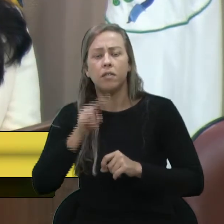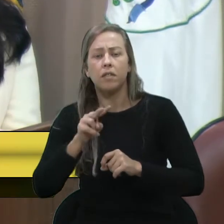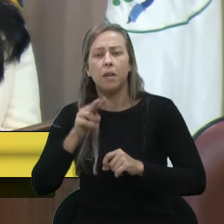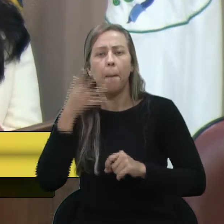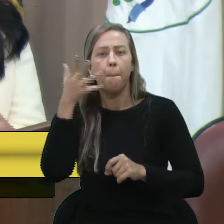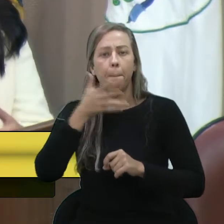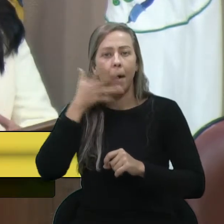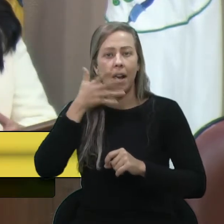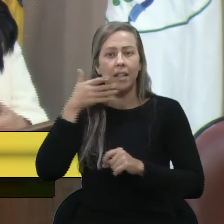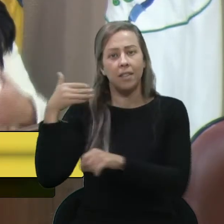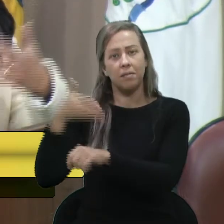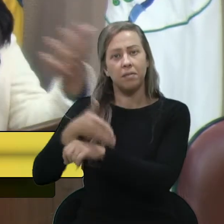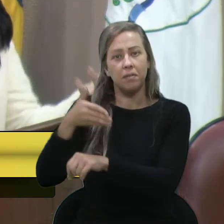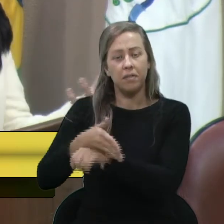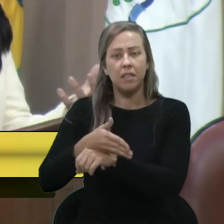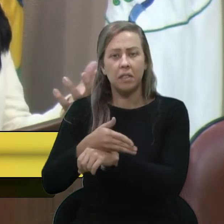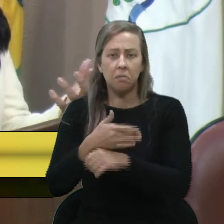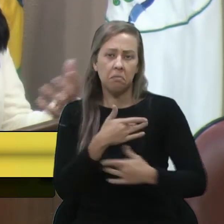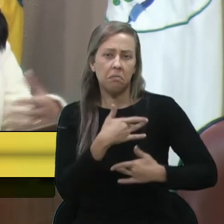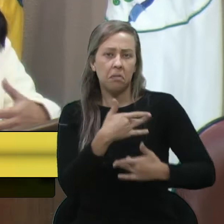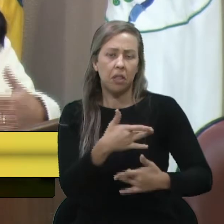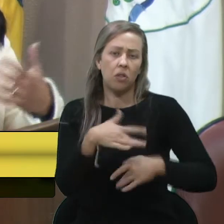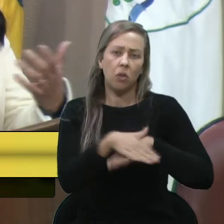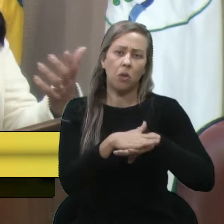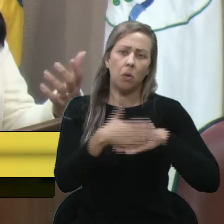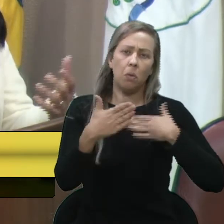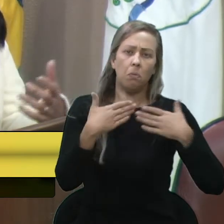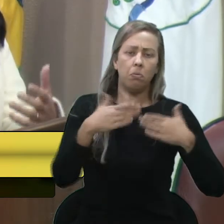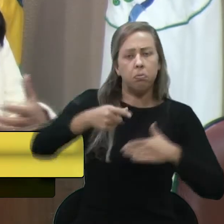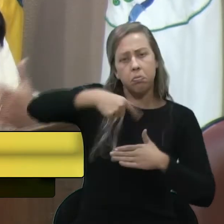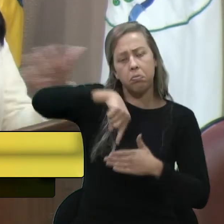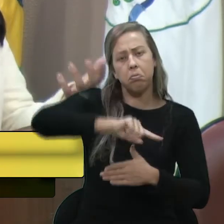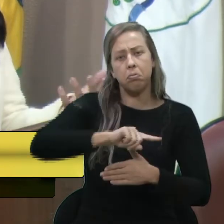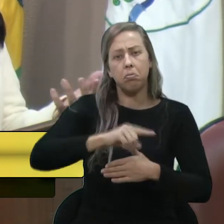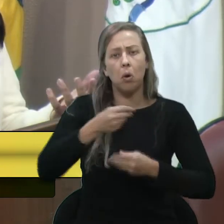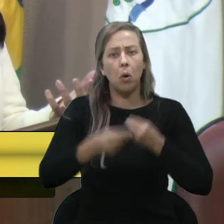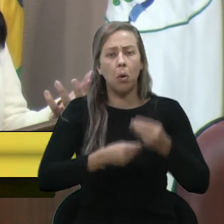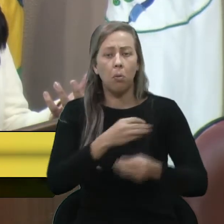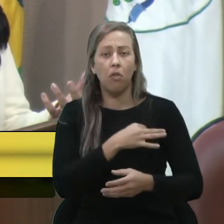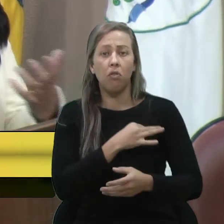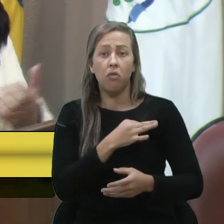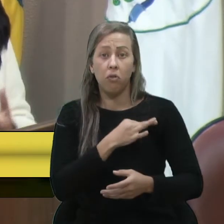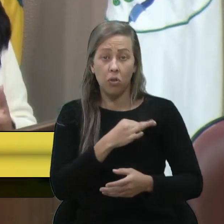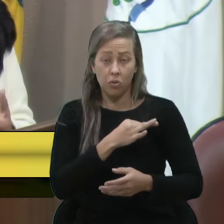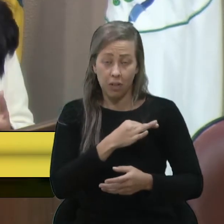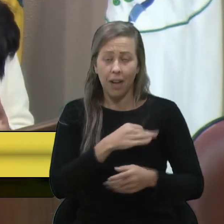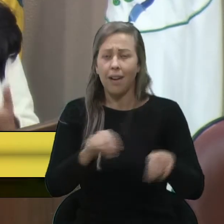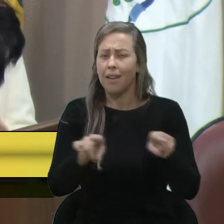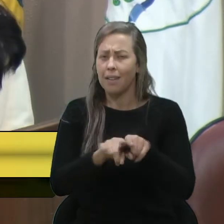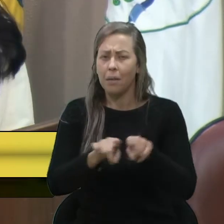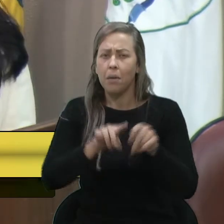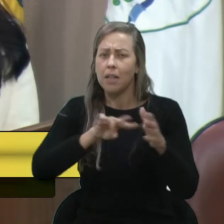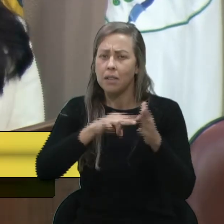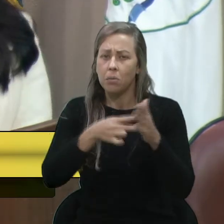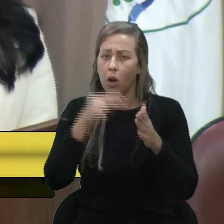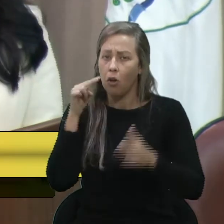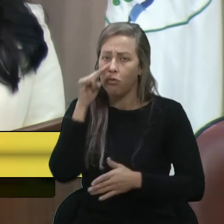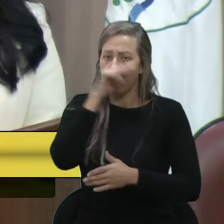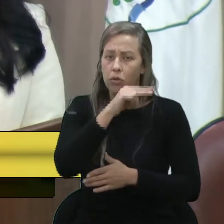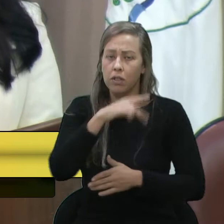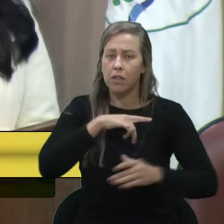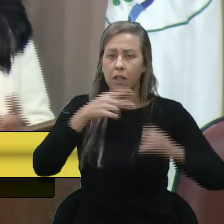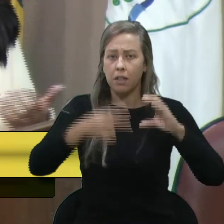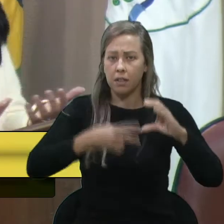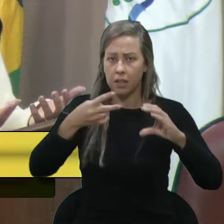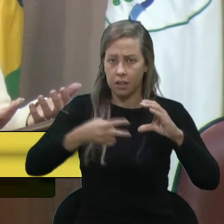palestrantes que vêm e que se dispõem a falar conosco, nessa forma voluntária, também significa a força que tem a Câmara de